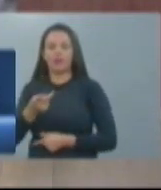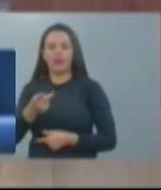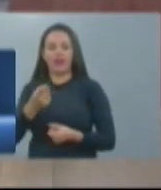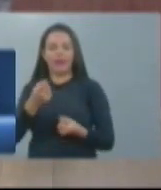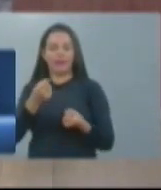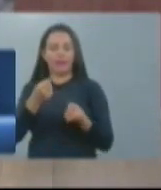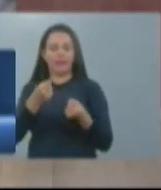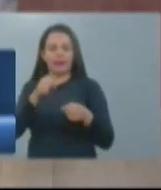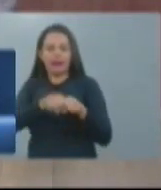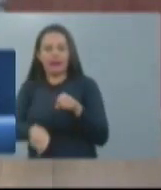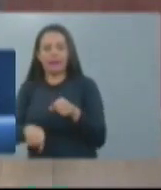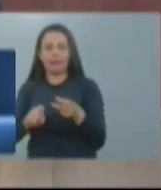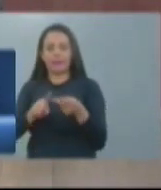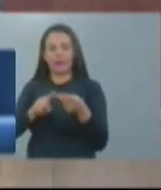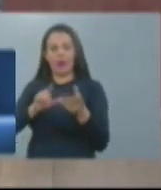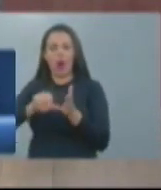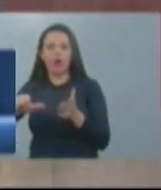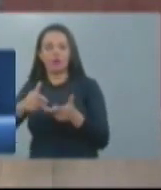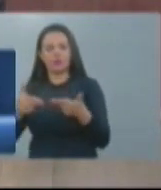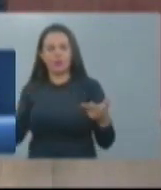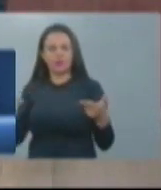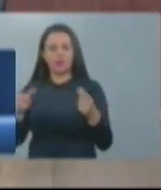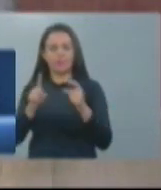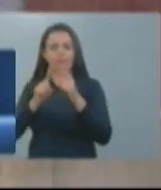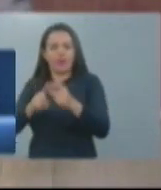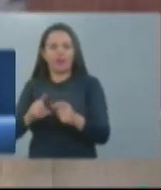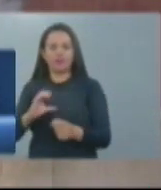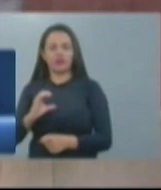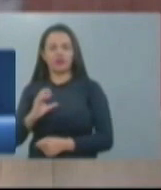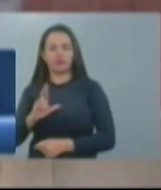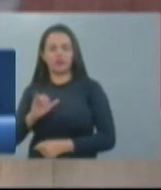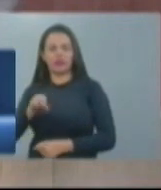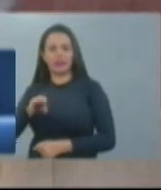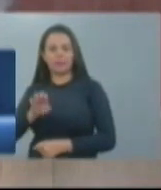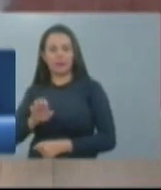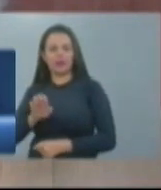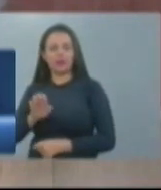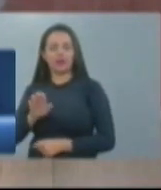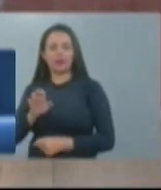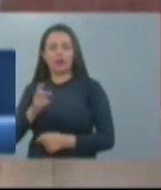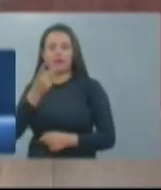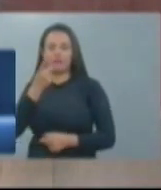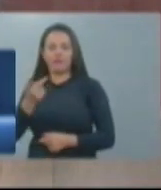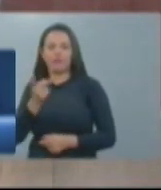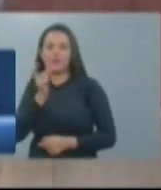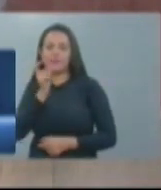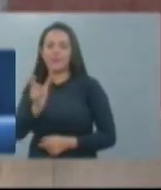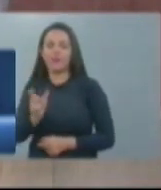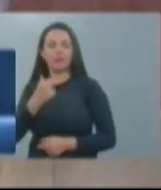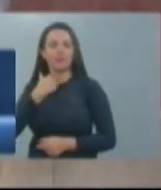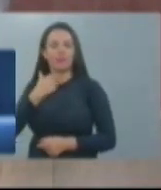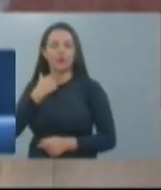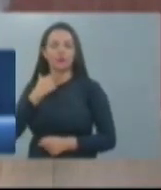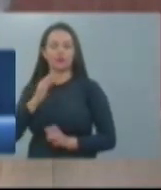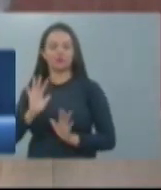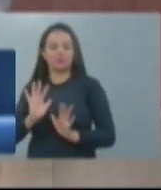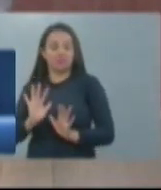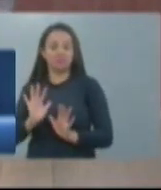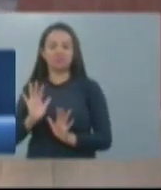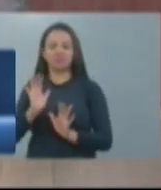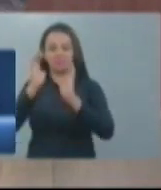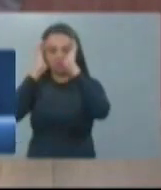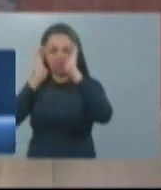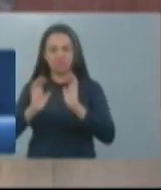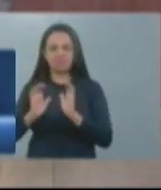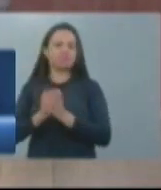crime, mas, na verdade, o ato infracional que o menor comete é o crime que o adulto comete. E o que a gente está vendo, deputado Feira Aragão,